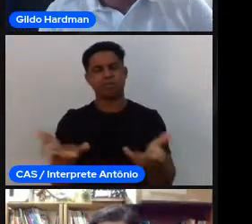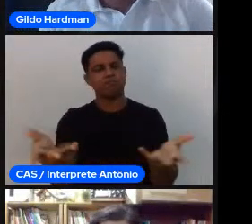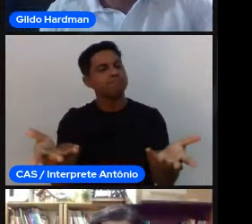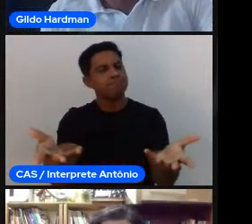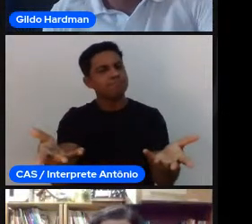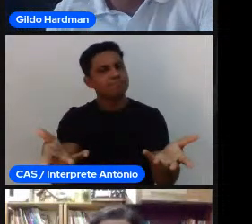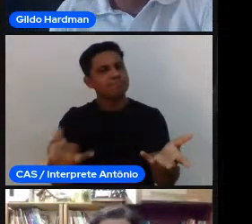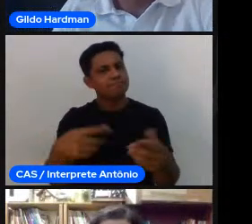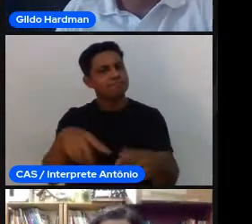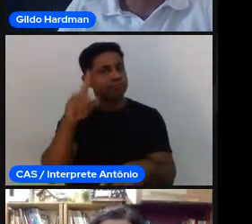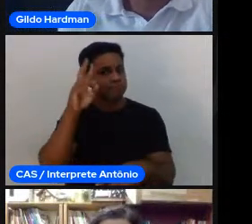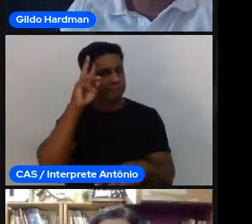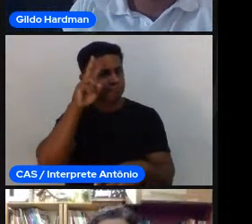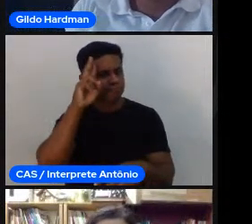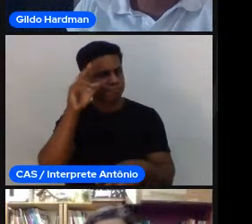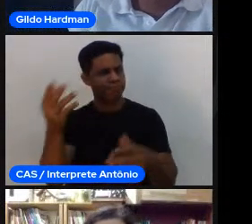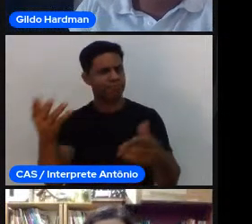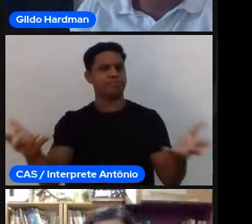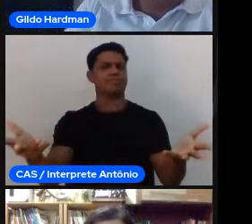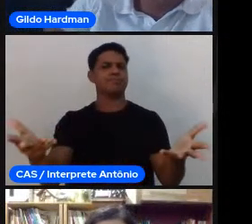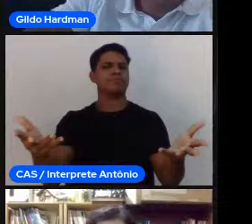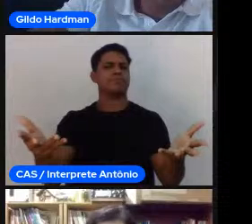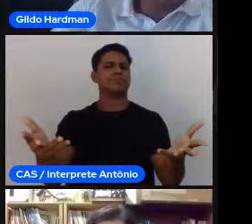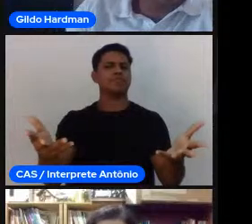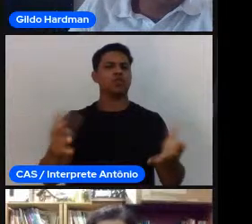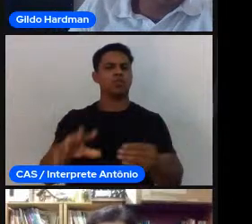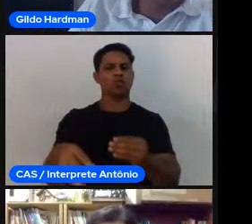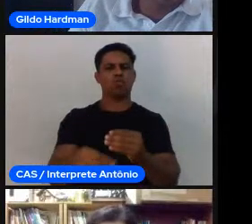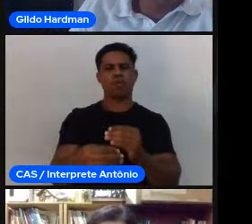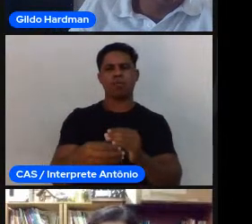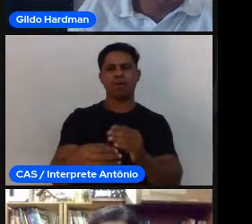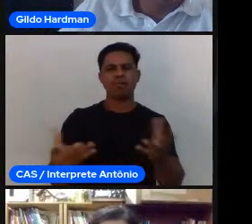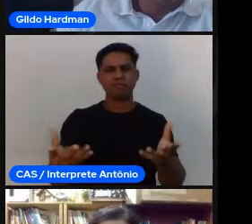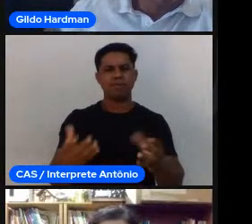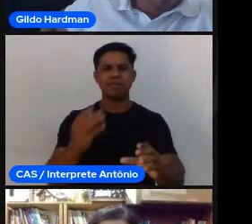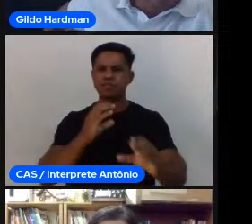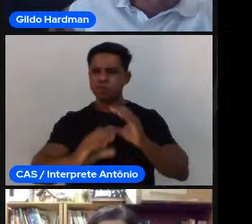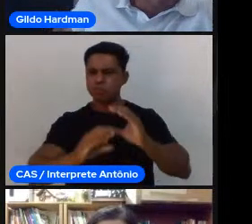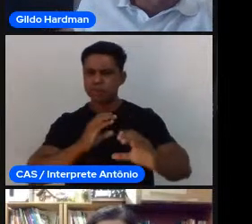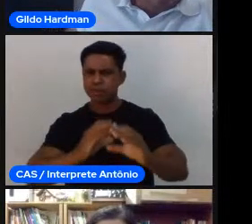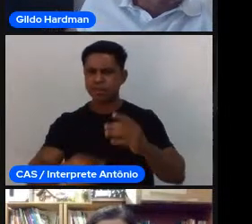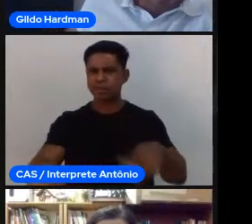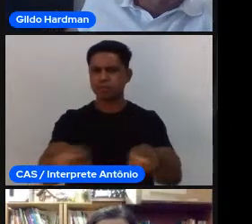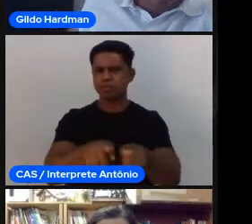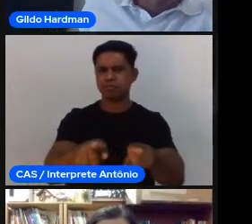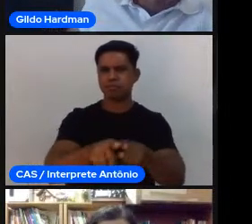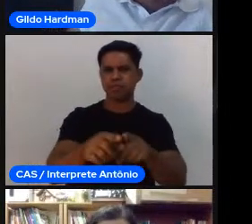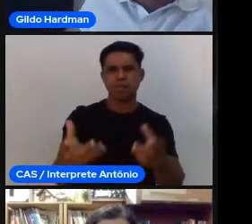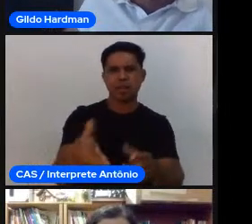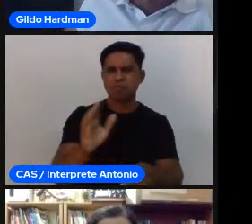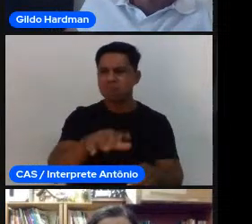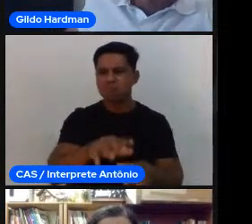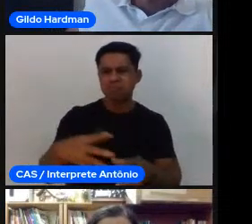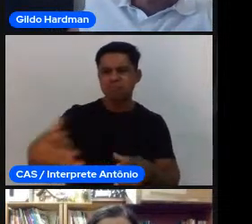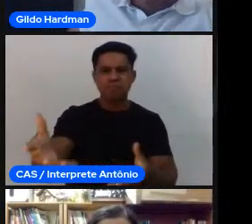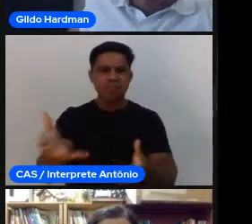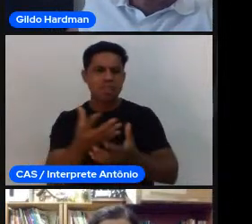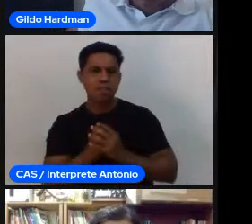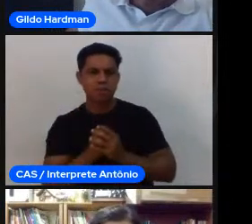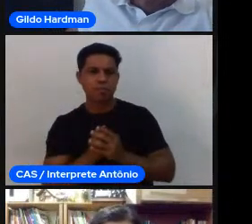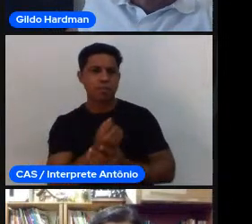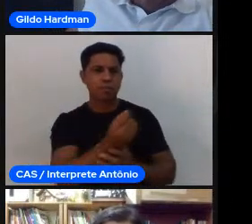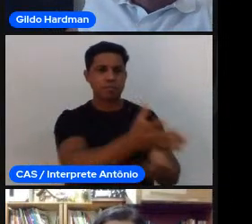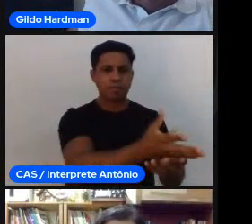achar a pessoa mais legal do mundo, mas se eu tiver numa melhor condição de fazer o ponto que você é inteligente de sua parte de passar a bola para mim, e a gente precisa se comunicar,